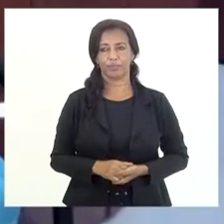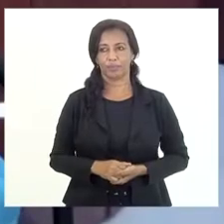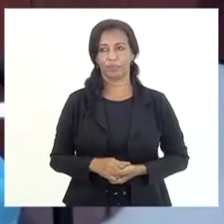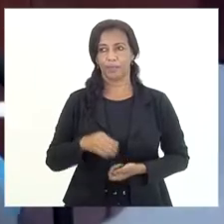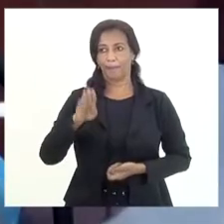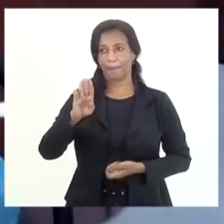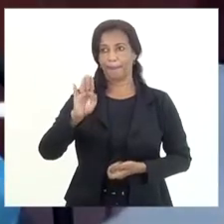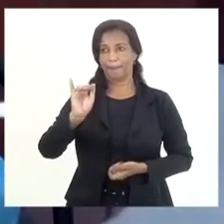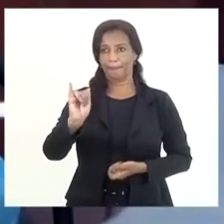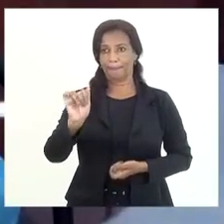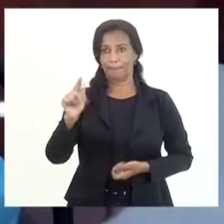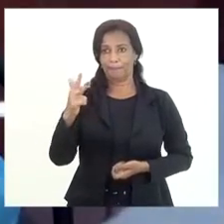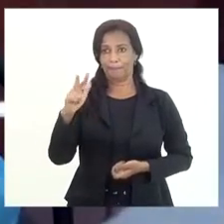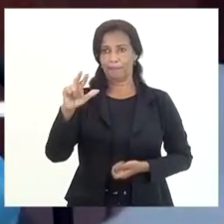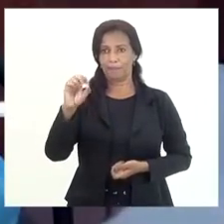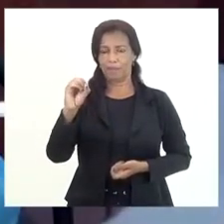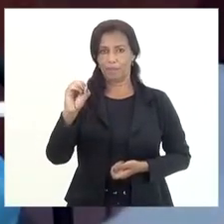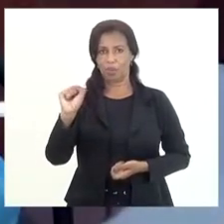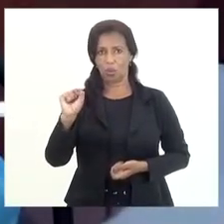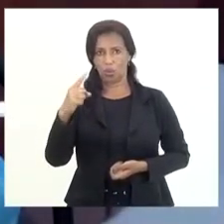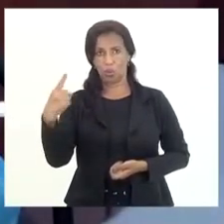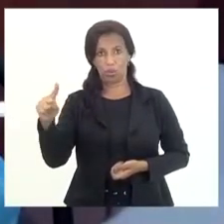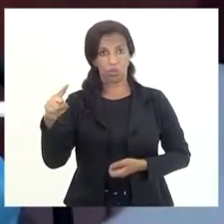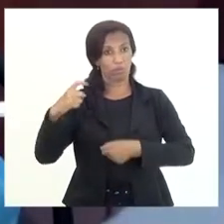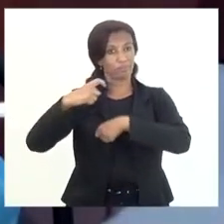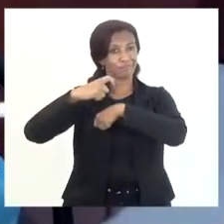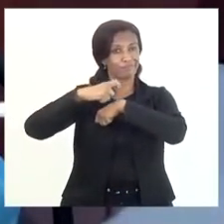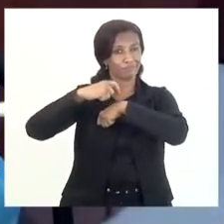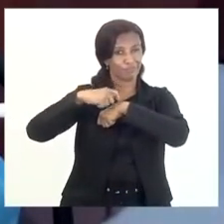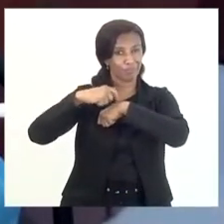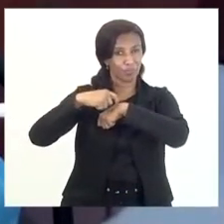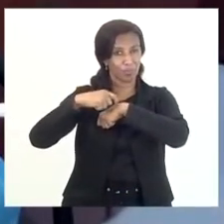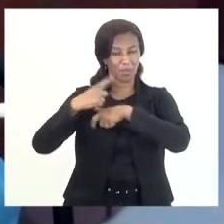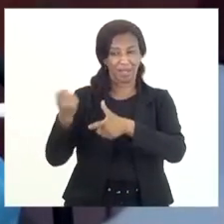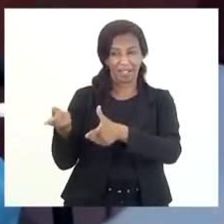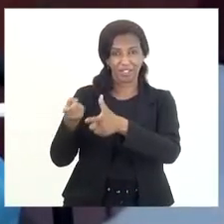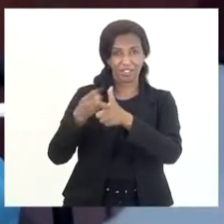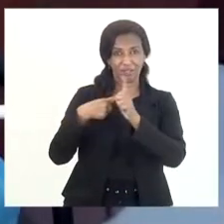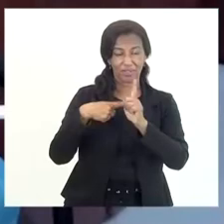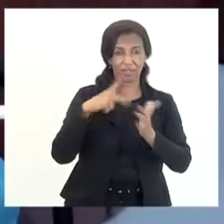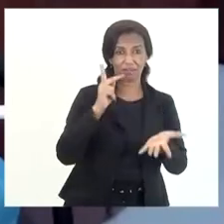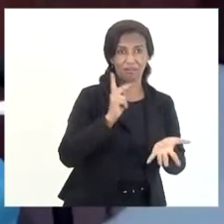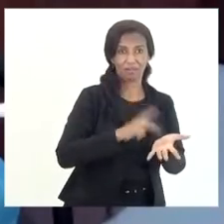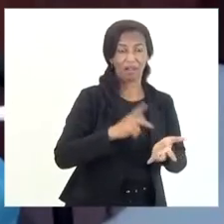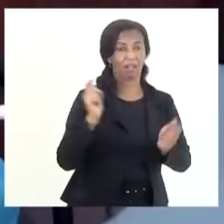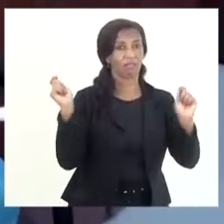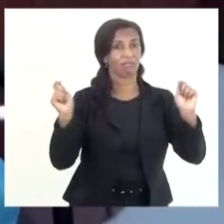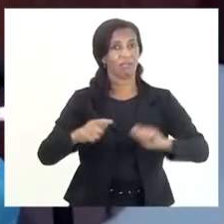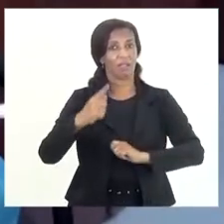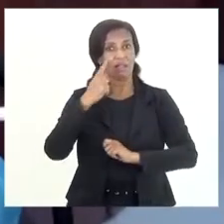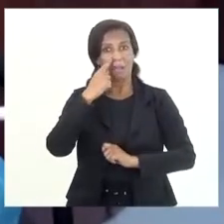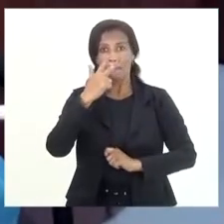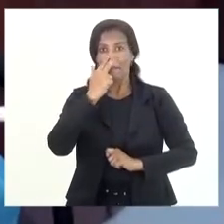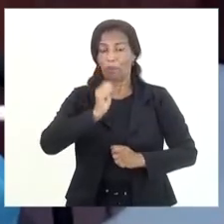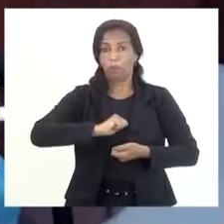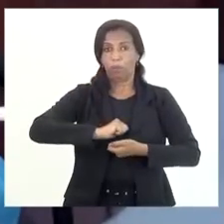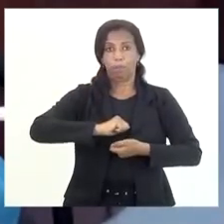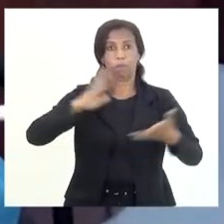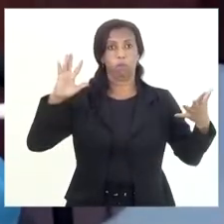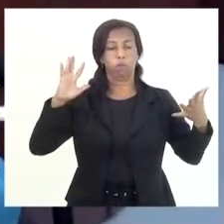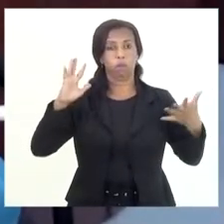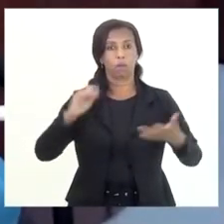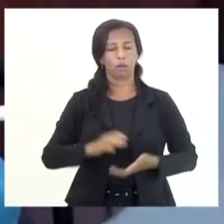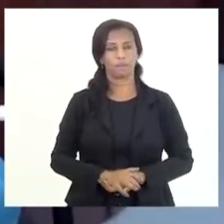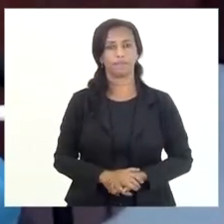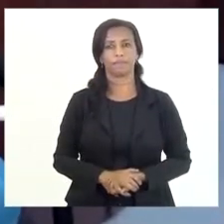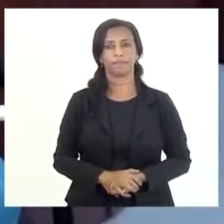bilhões, então foi um momento no qual o estoque da dívida ativa, dá para a gente dizer que ele explodiu numericamente,